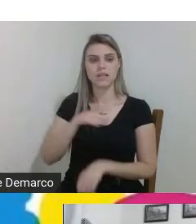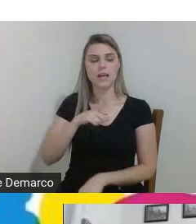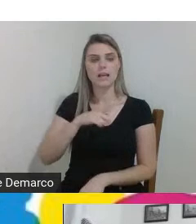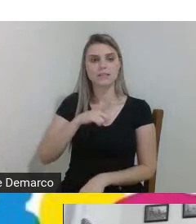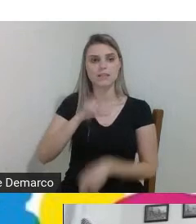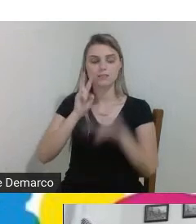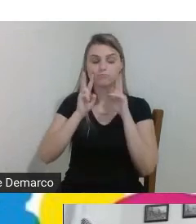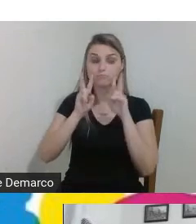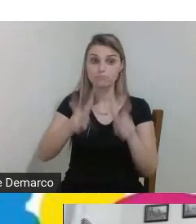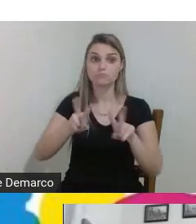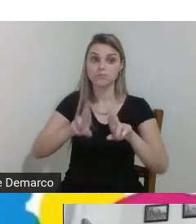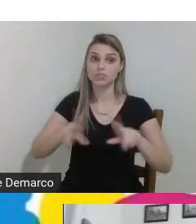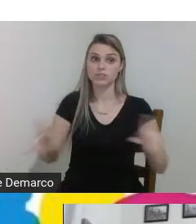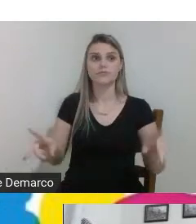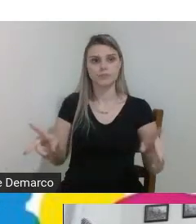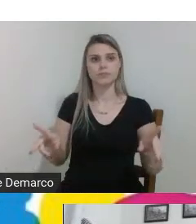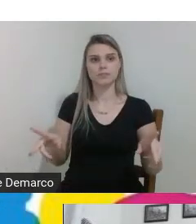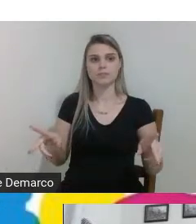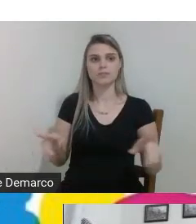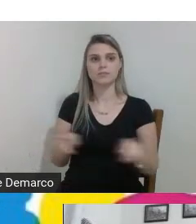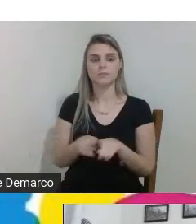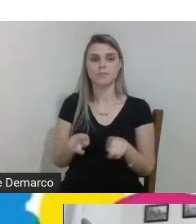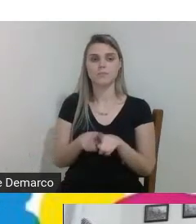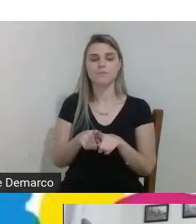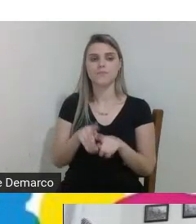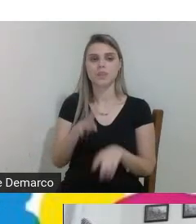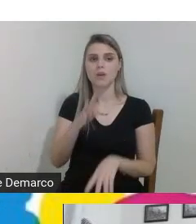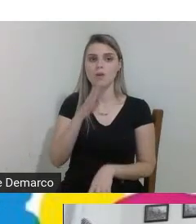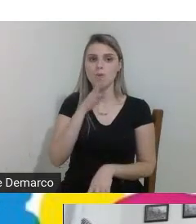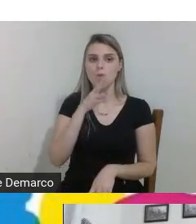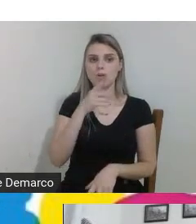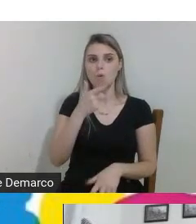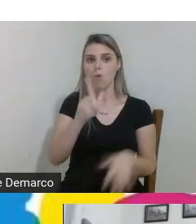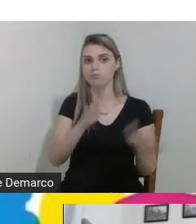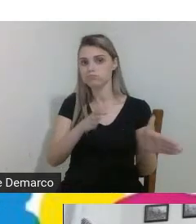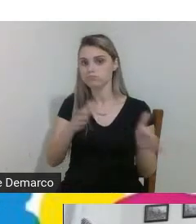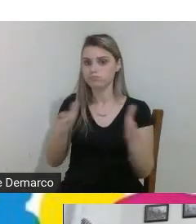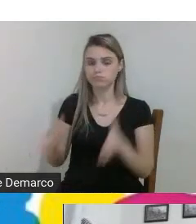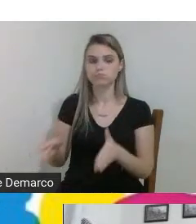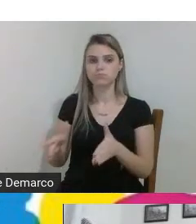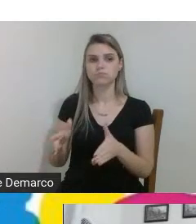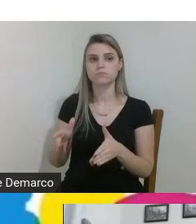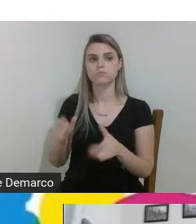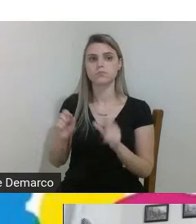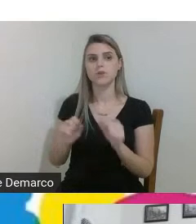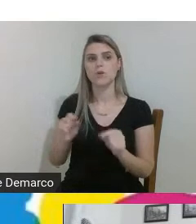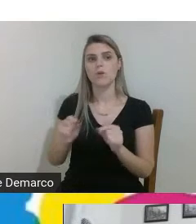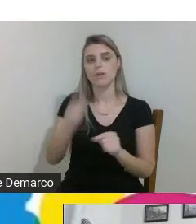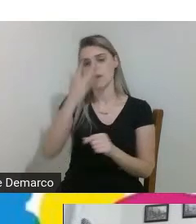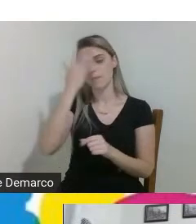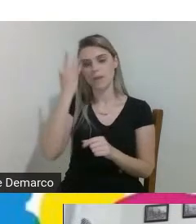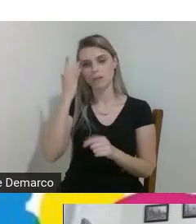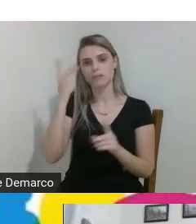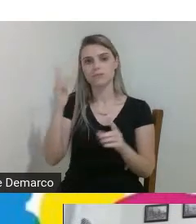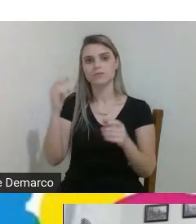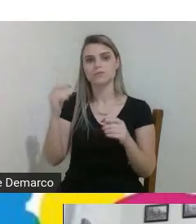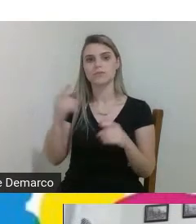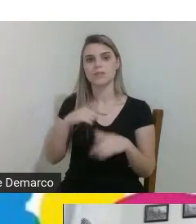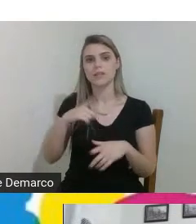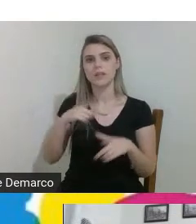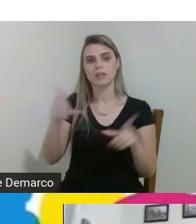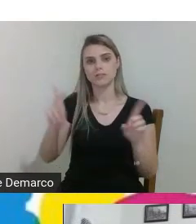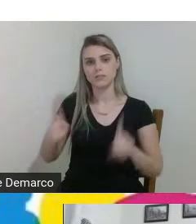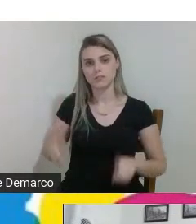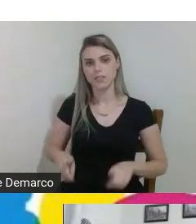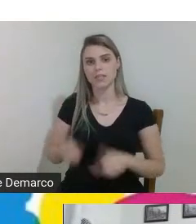alunos para eles terem essa visão diferenciada também e conhecer o outro lado da questão das pessoas que